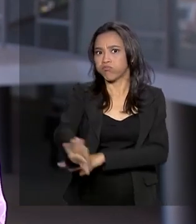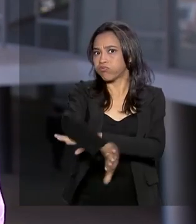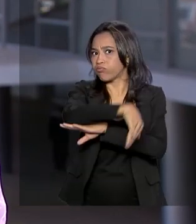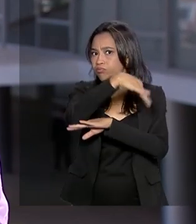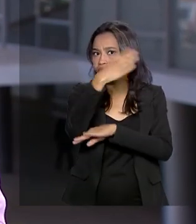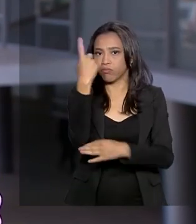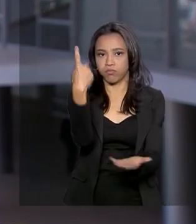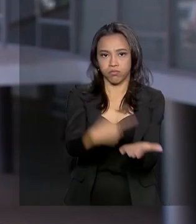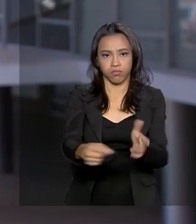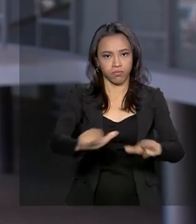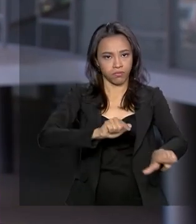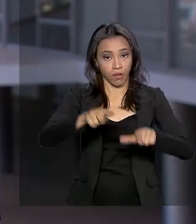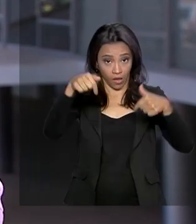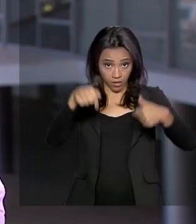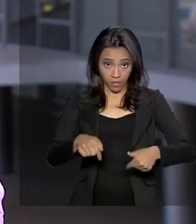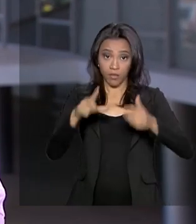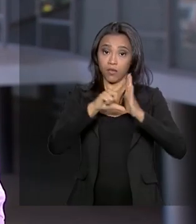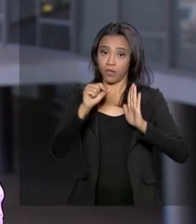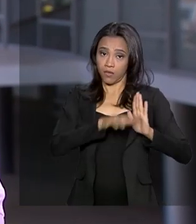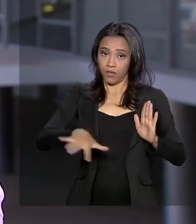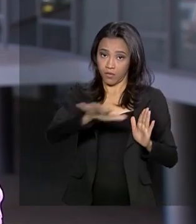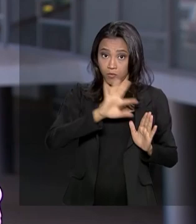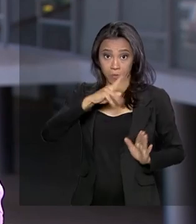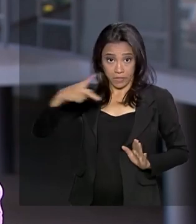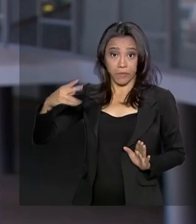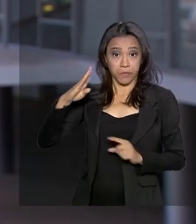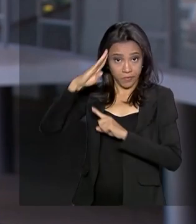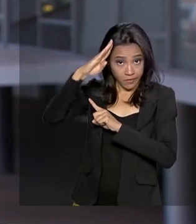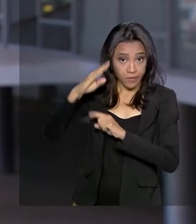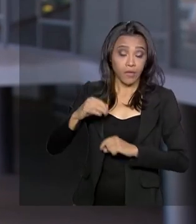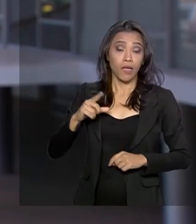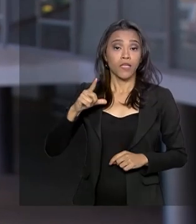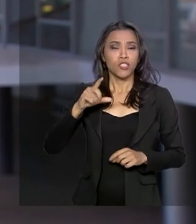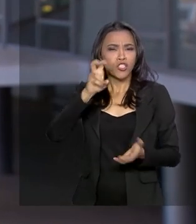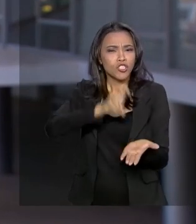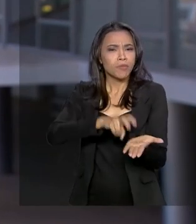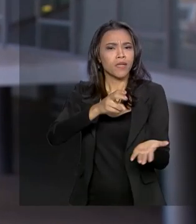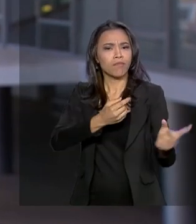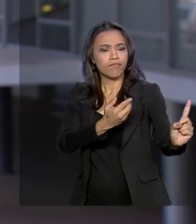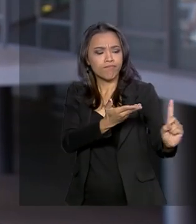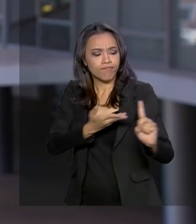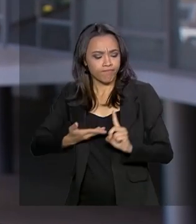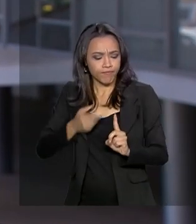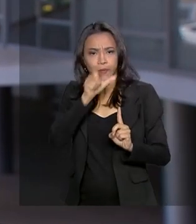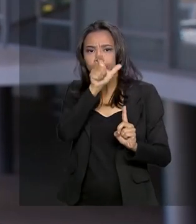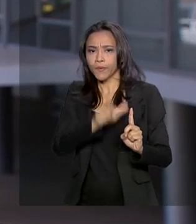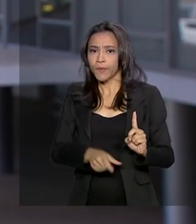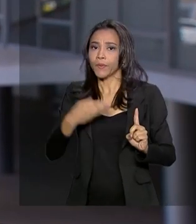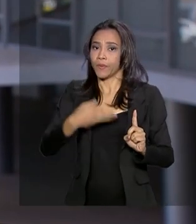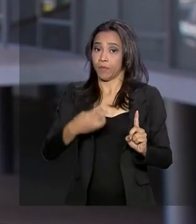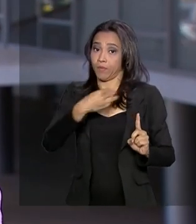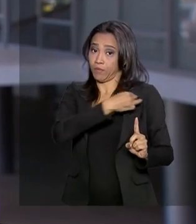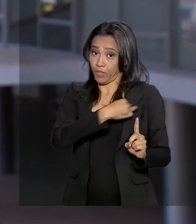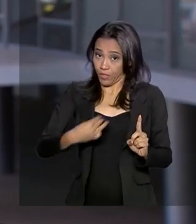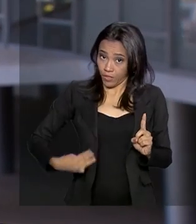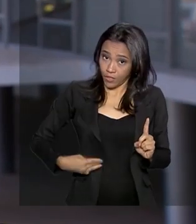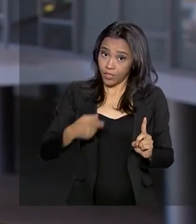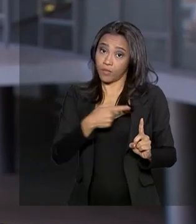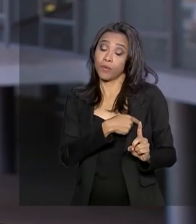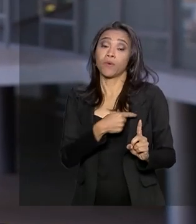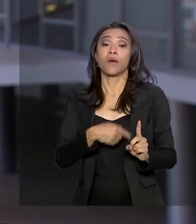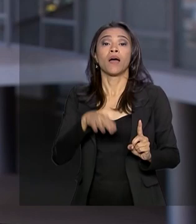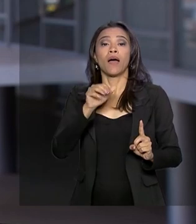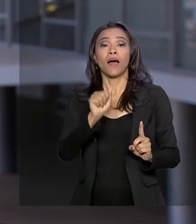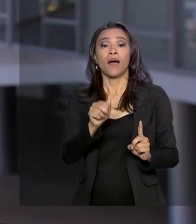agenda aqui no Palácio do Planalto. No início da manhã, ele recebeu o ministro das Relações Exteriores, Ernesto Araújo, e neste